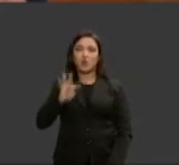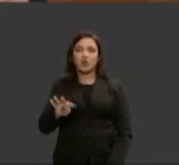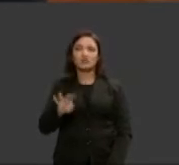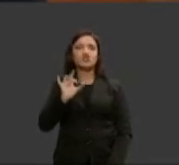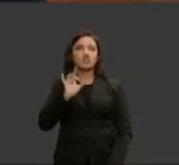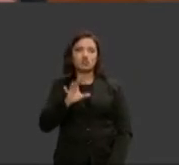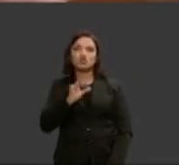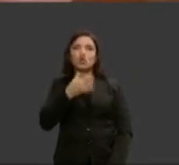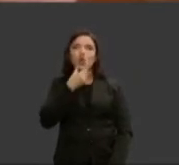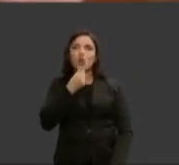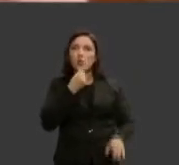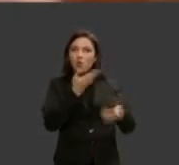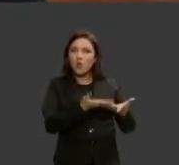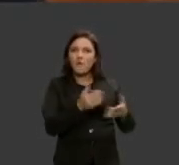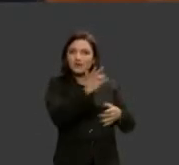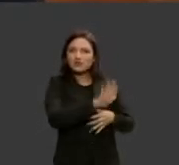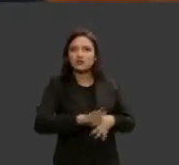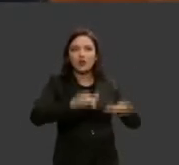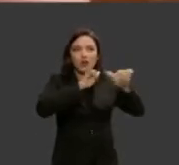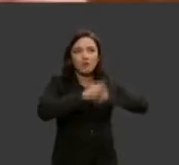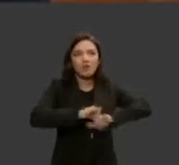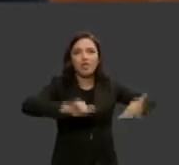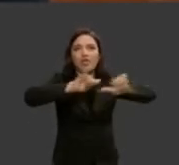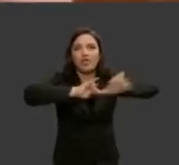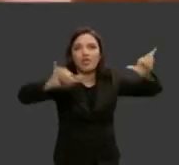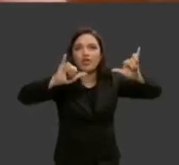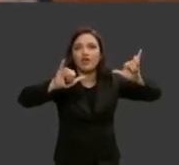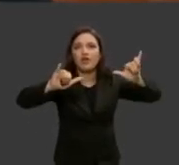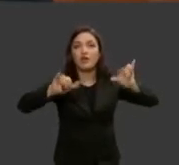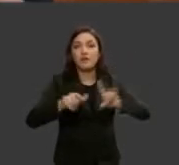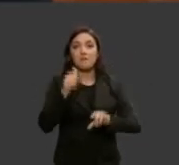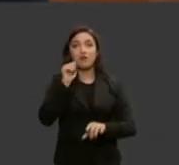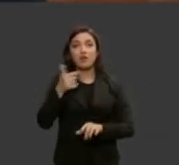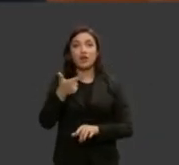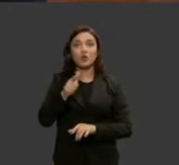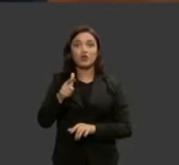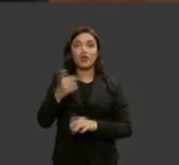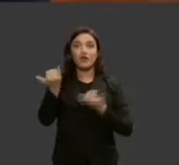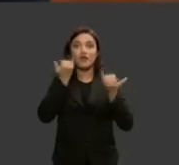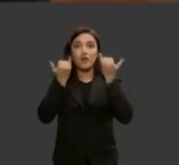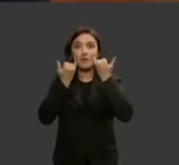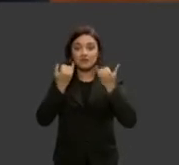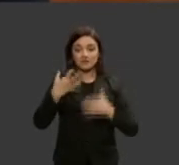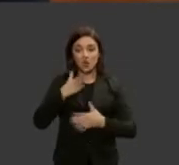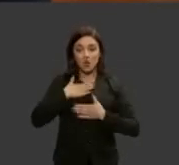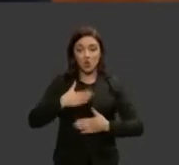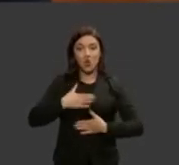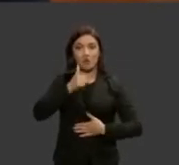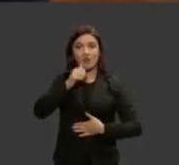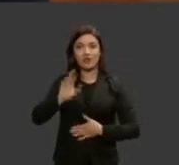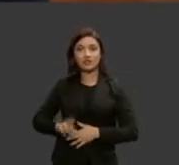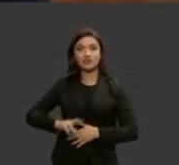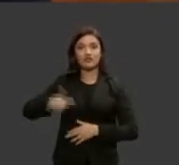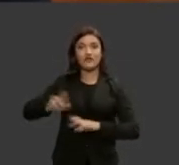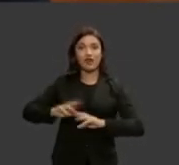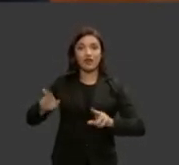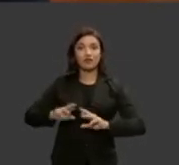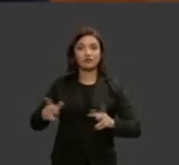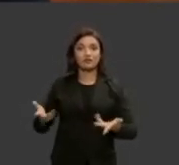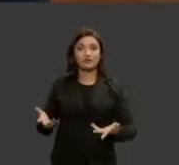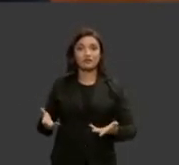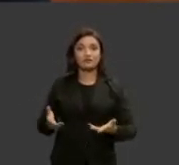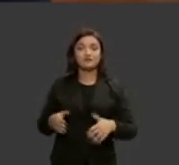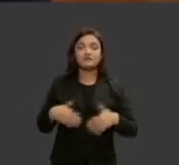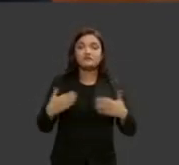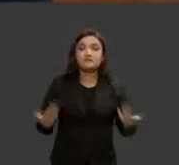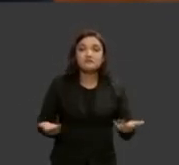os sinais masculinos e essa falta de informação está fazendo com que as mulheres não cheguem até os meios necessários para